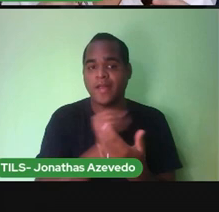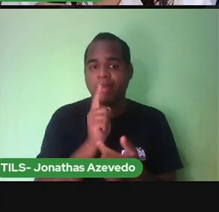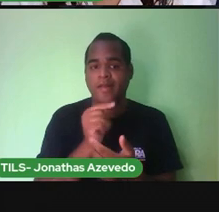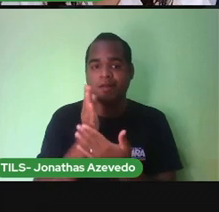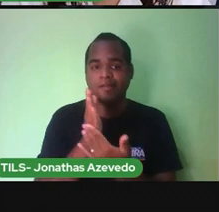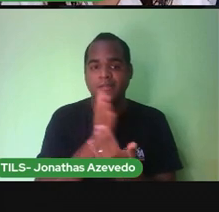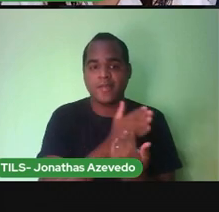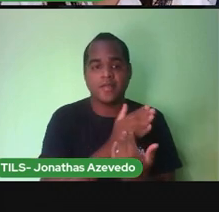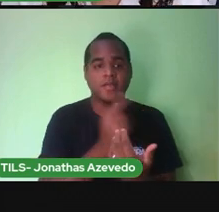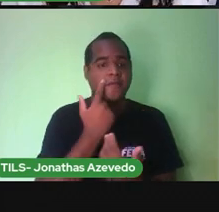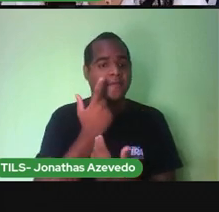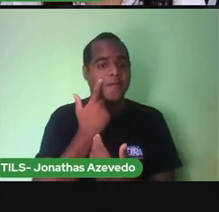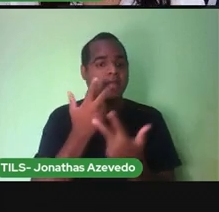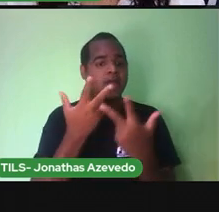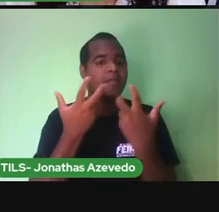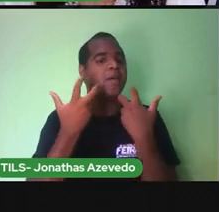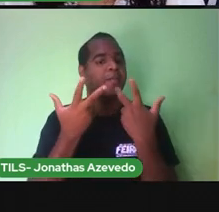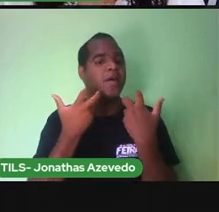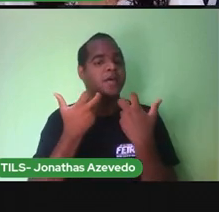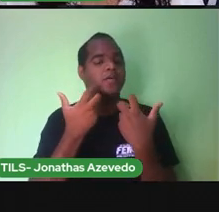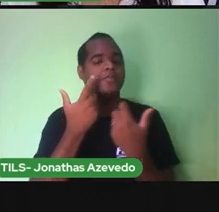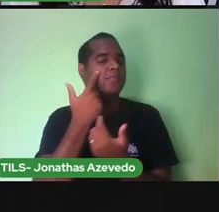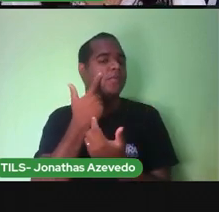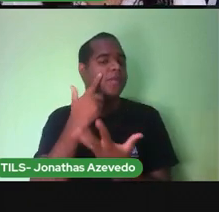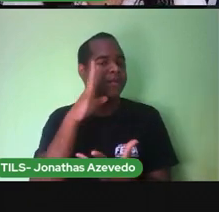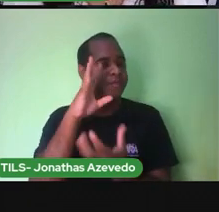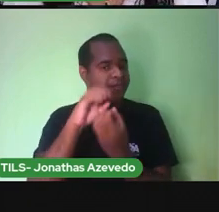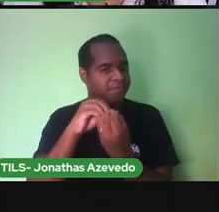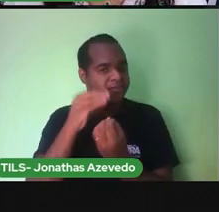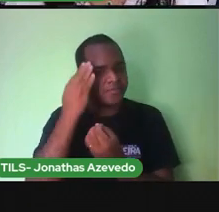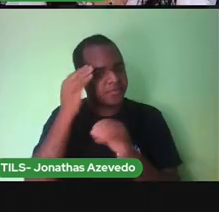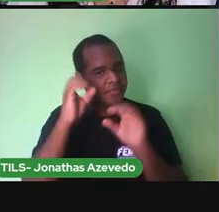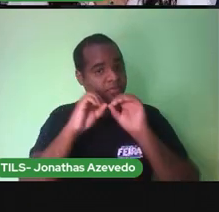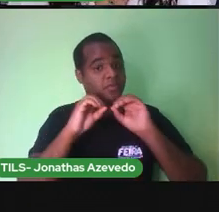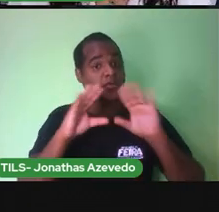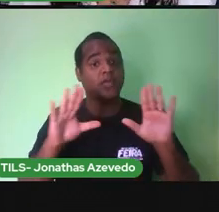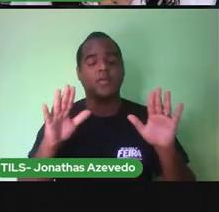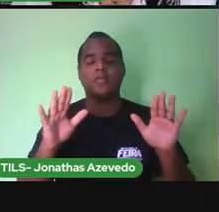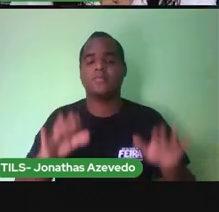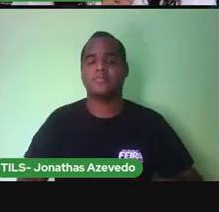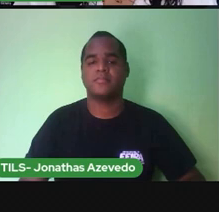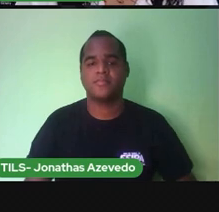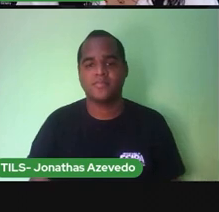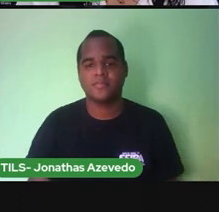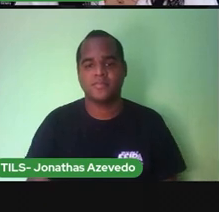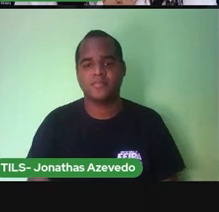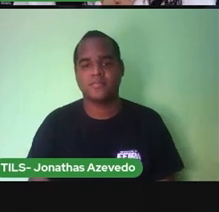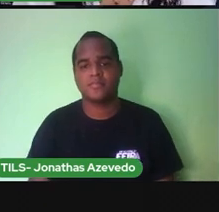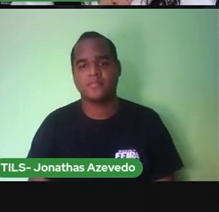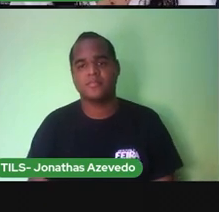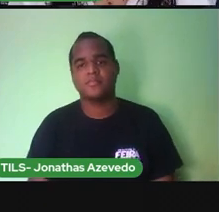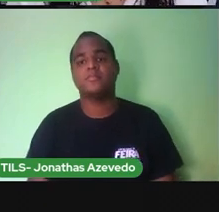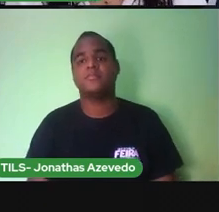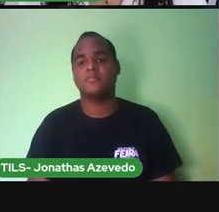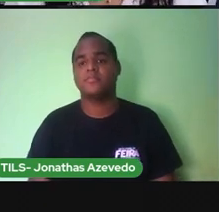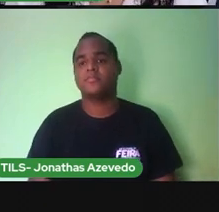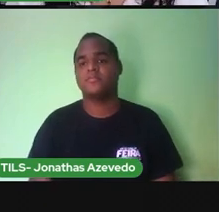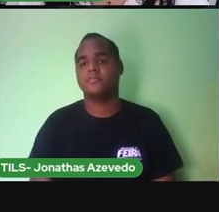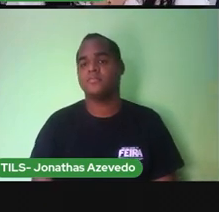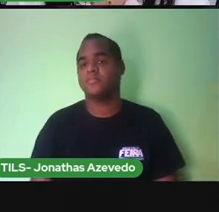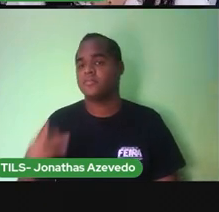veja e entenda o que está escrito. Essa música,